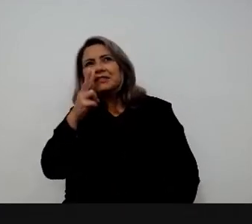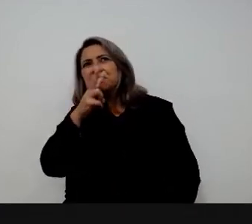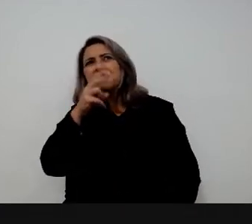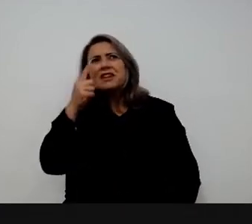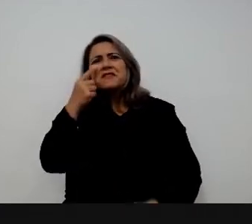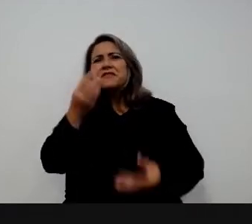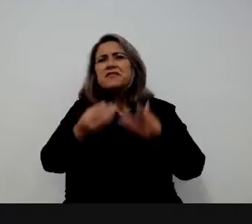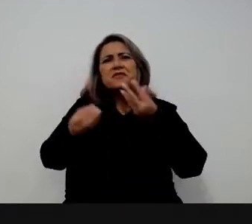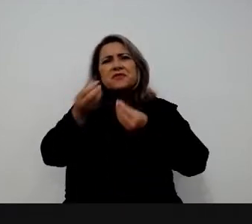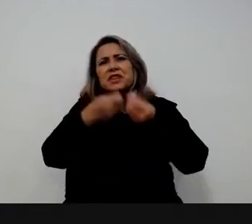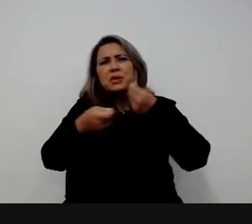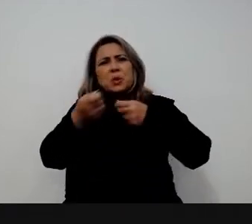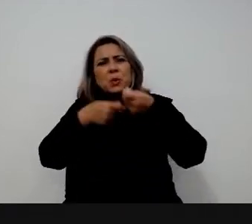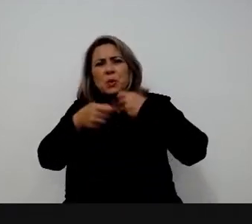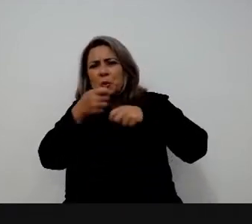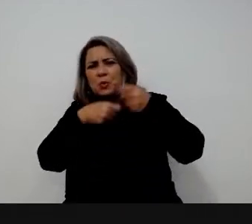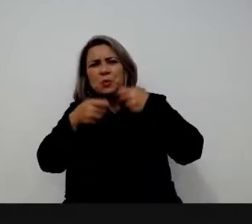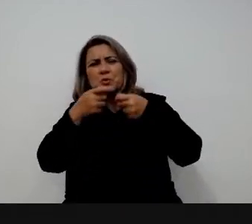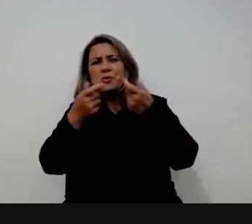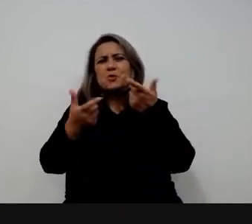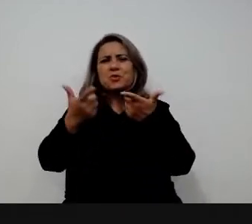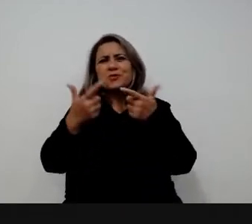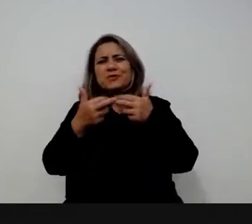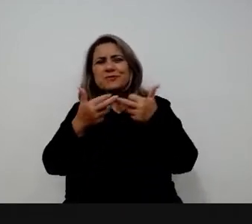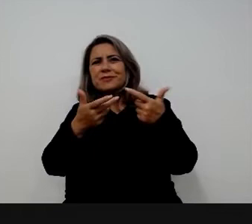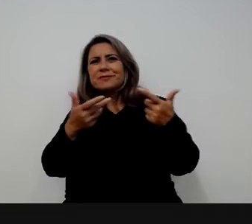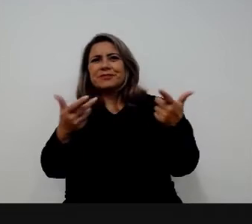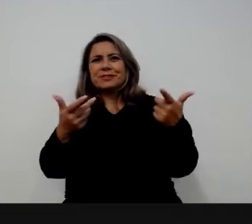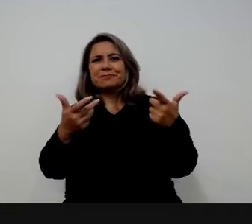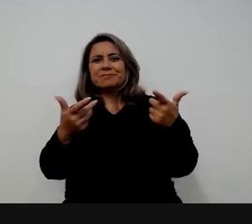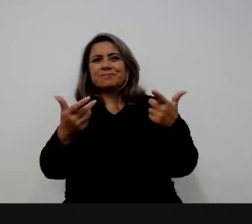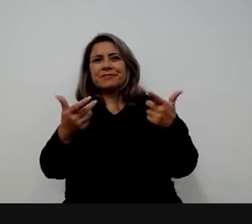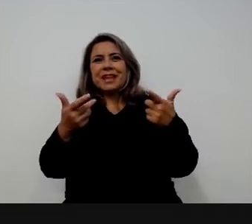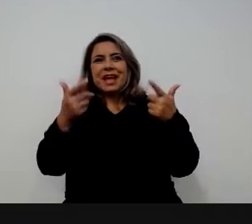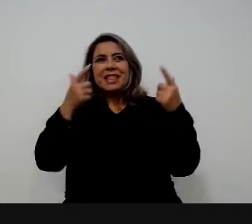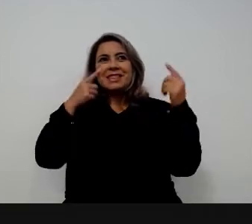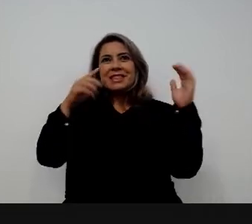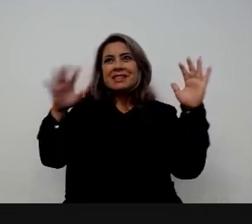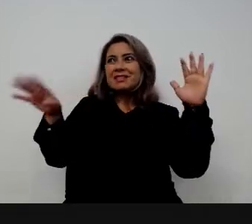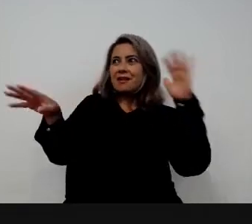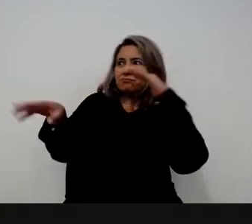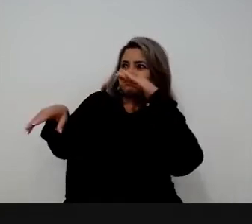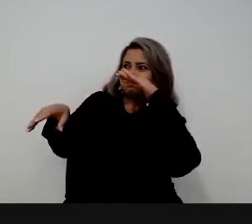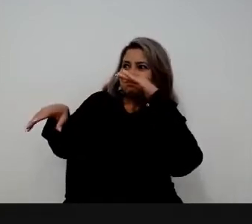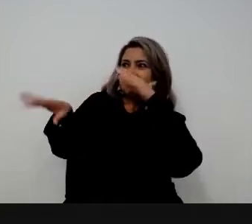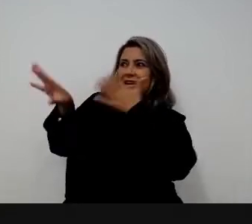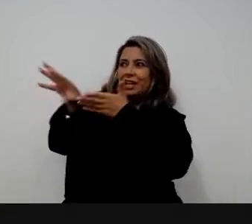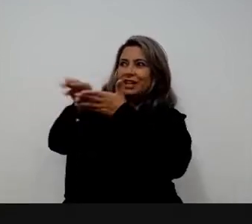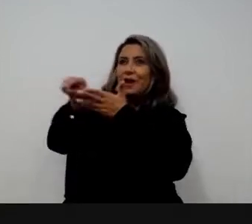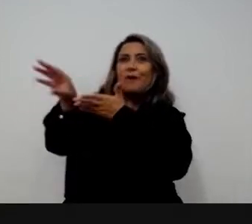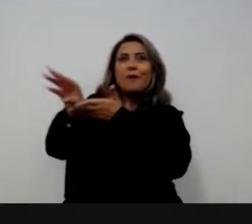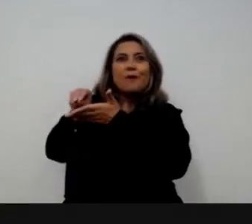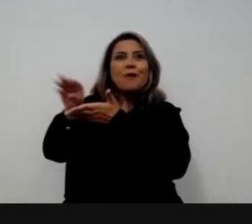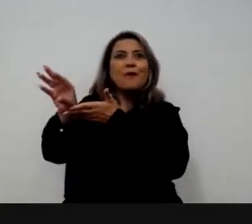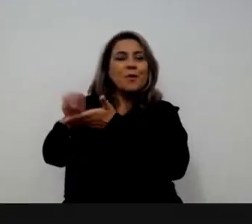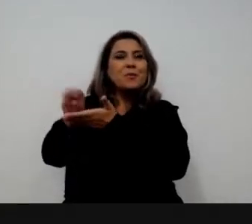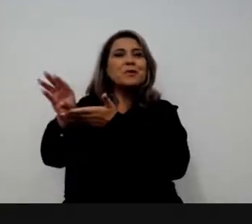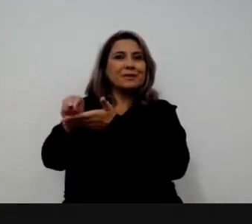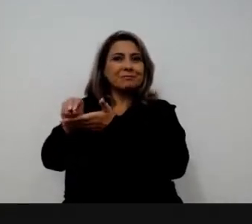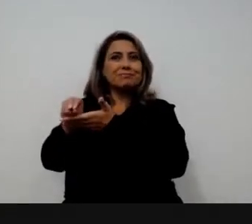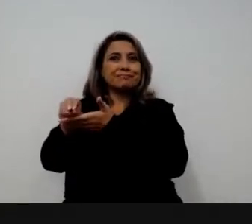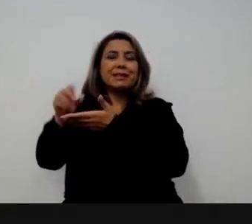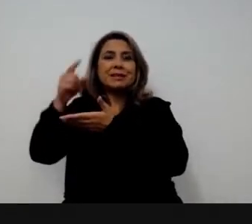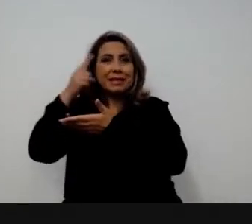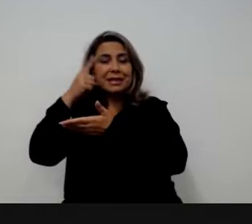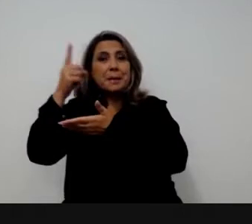fazer economia, em como fazer reformas. hoje é o Ocidente que ficou olhando para a Ásia em termos de escolas de governo. Algumas das